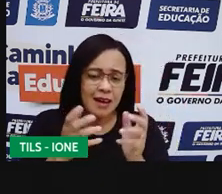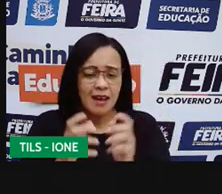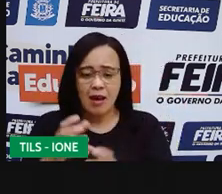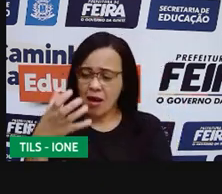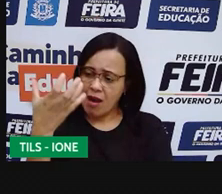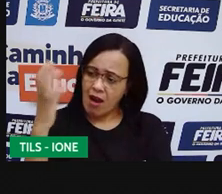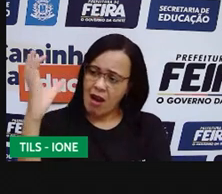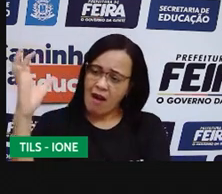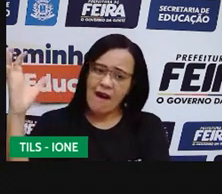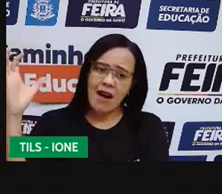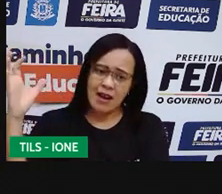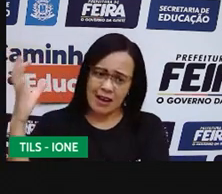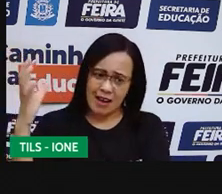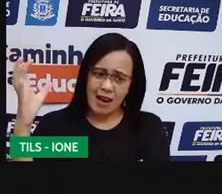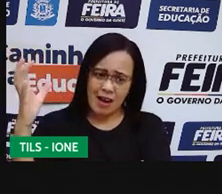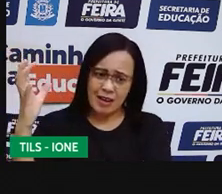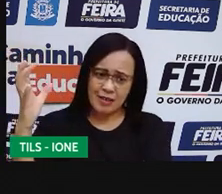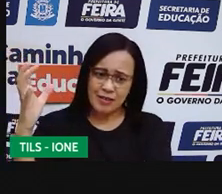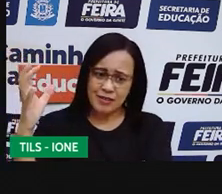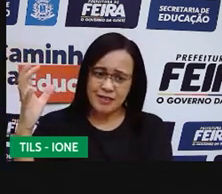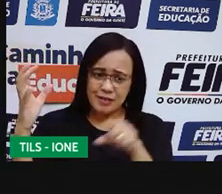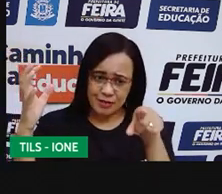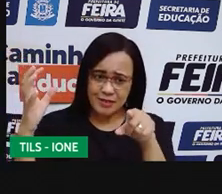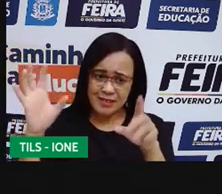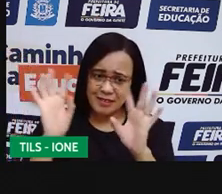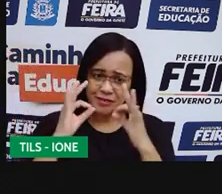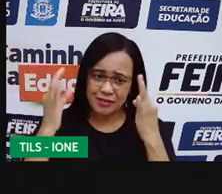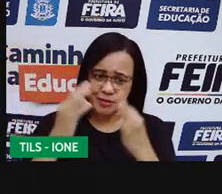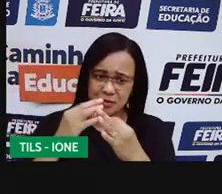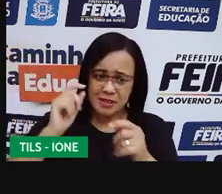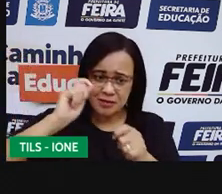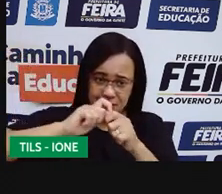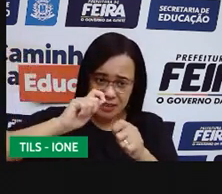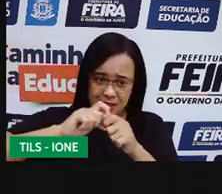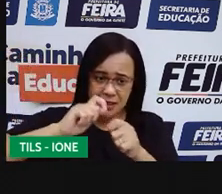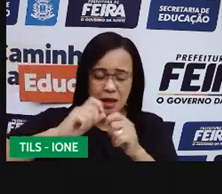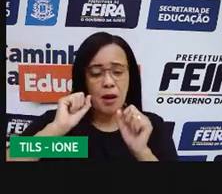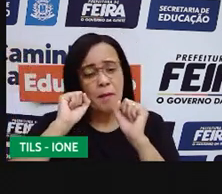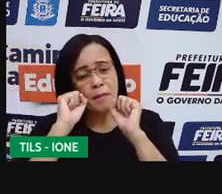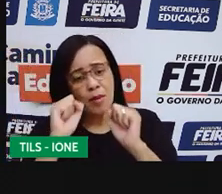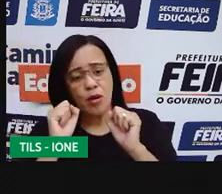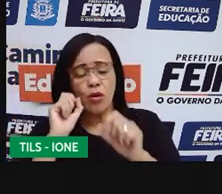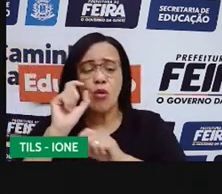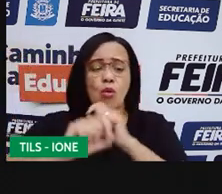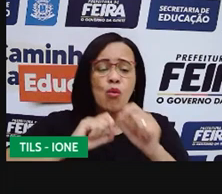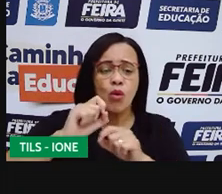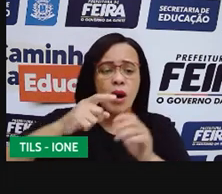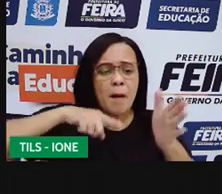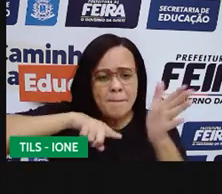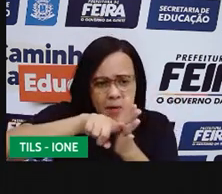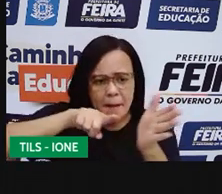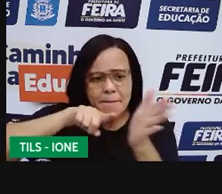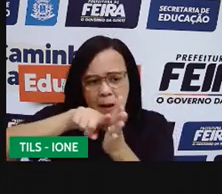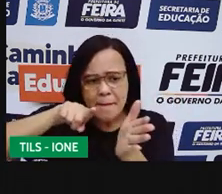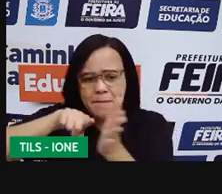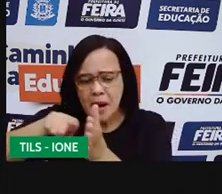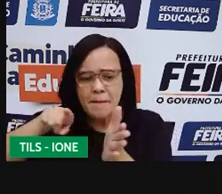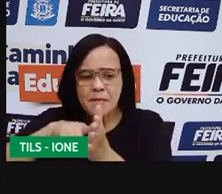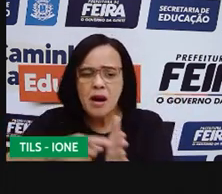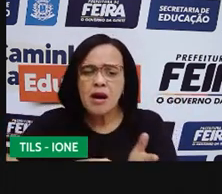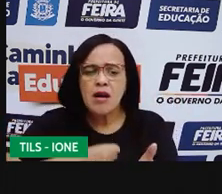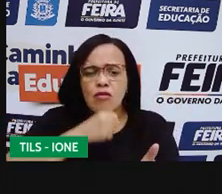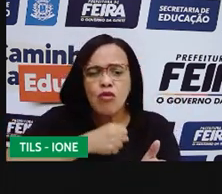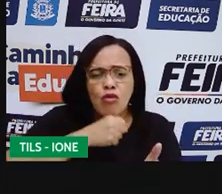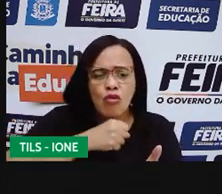tem outros membros mais velhos do que seu avô. Pode ser um bisavô, um tataravô. É importante